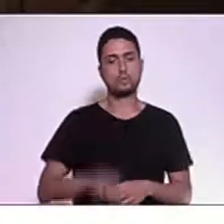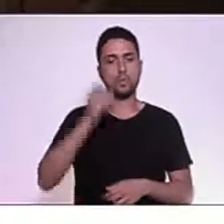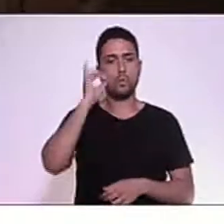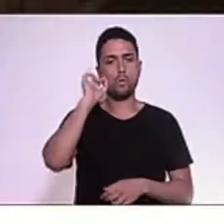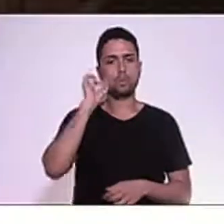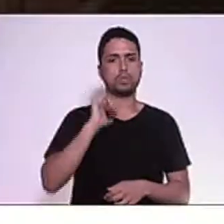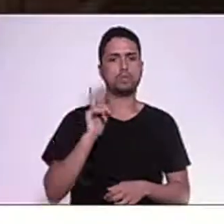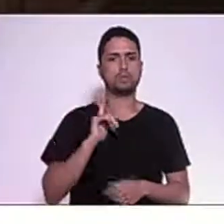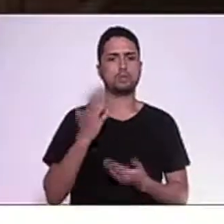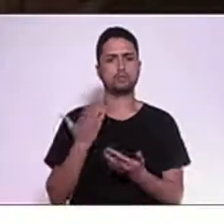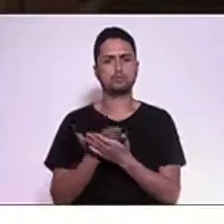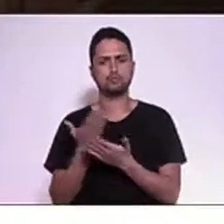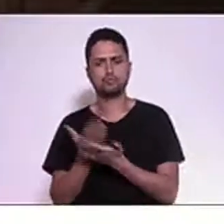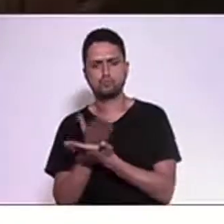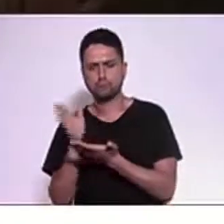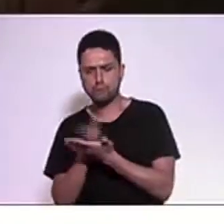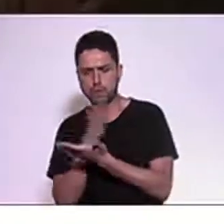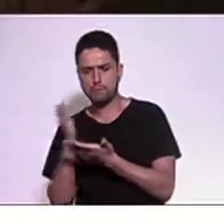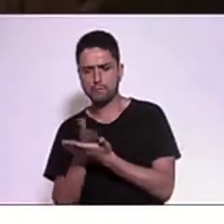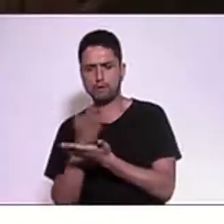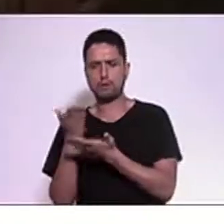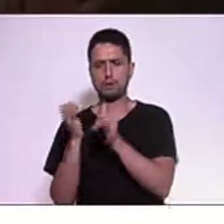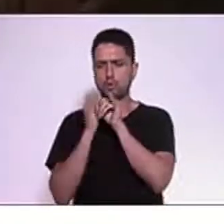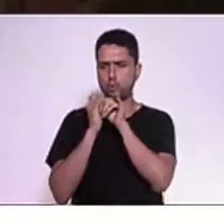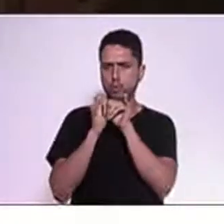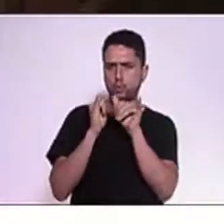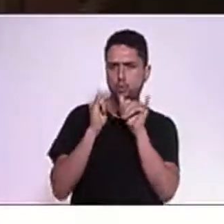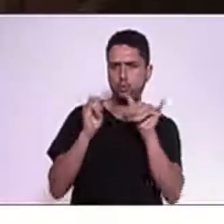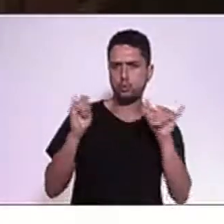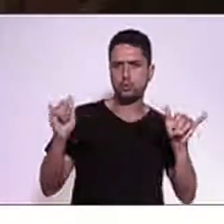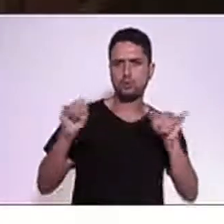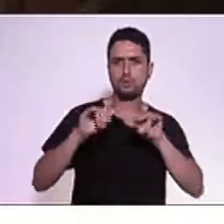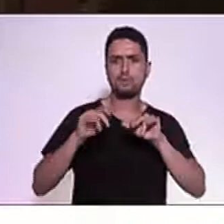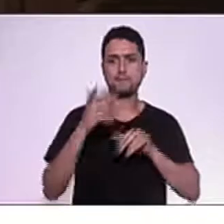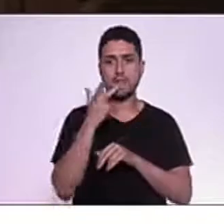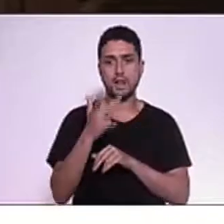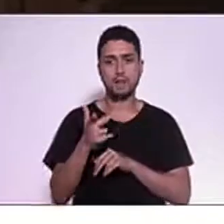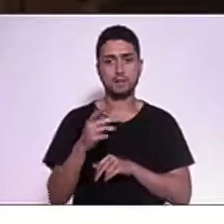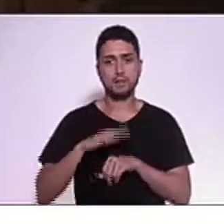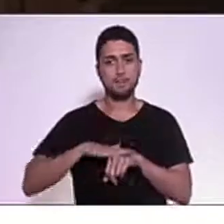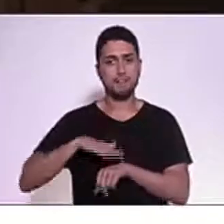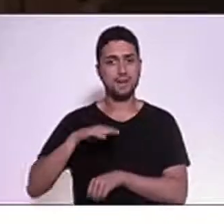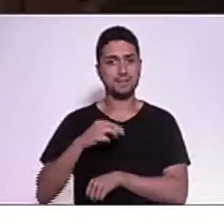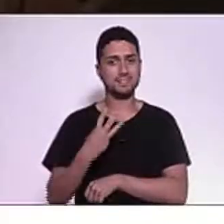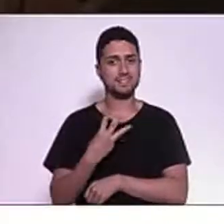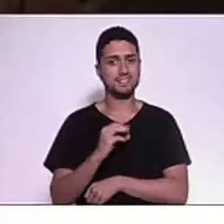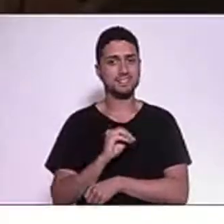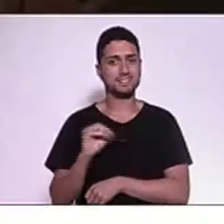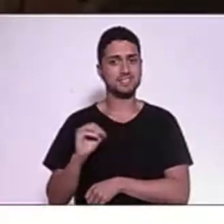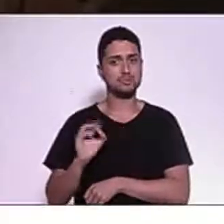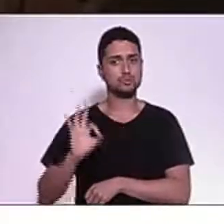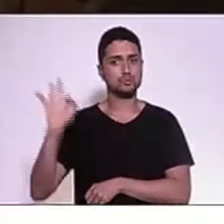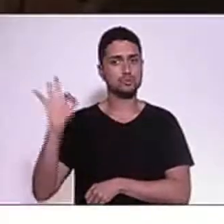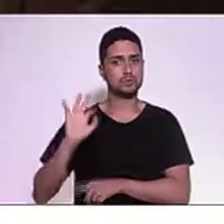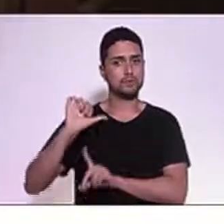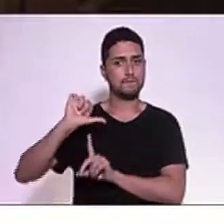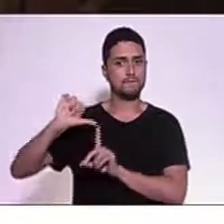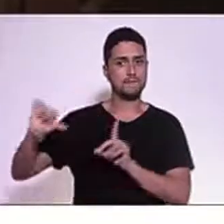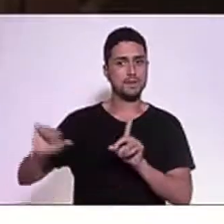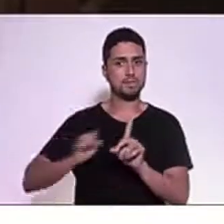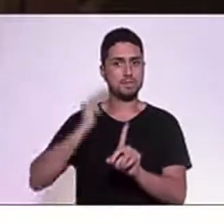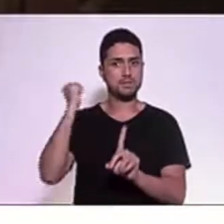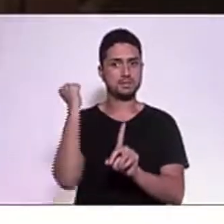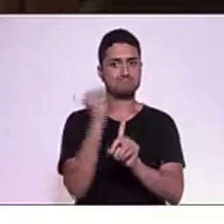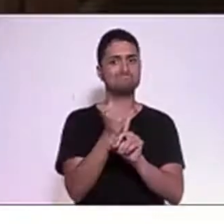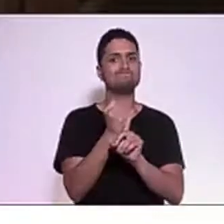estudos sobre o aumento em mais de 300% só no estado do Rio de Janeiro do feminicídio.